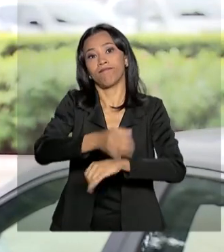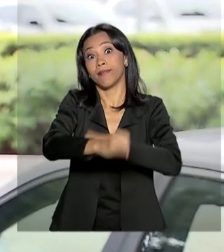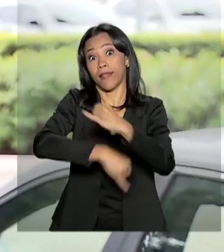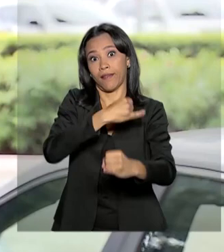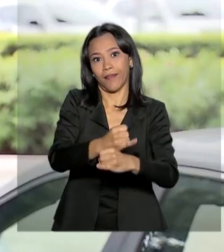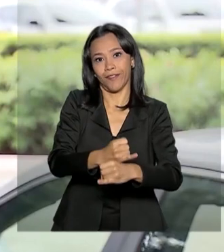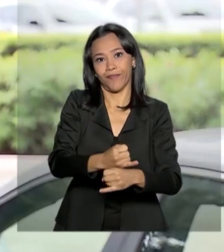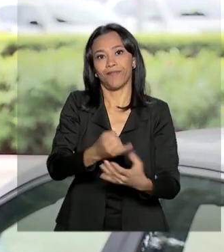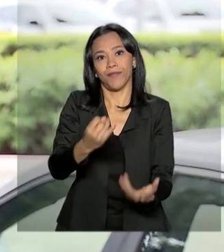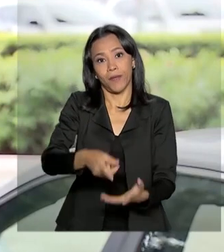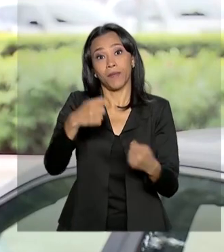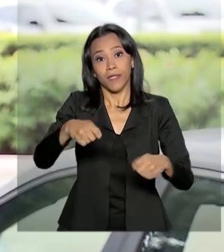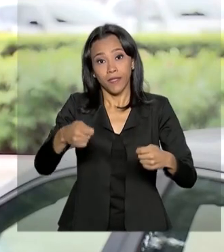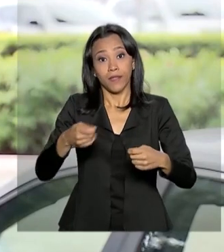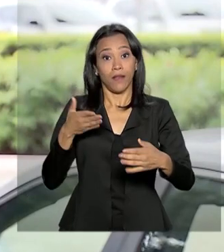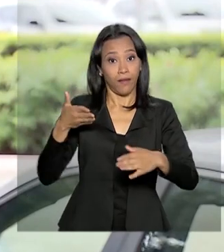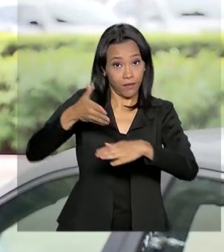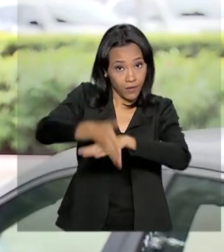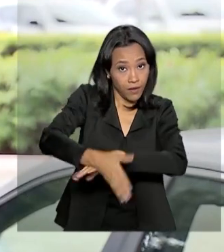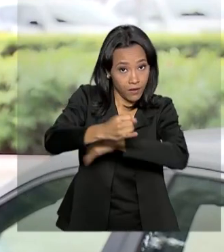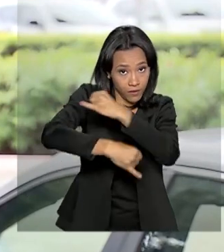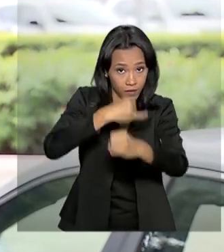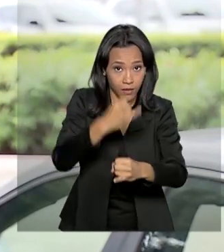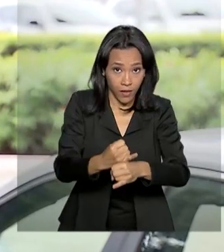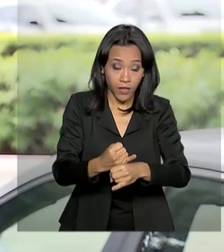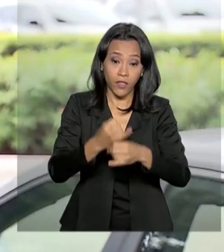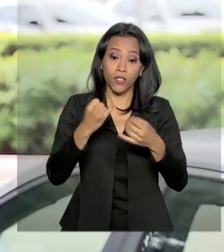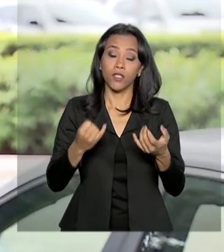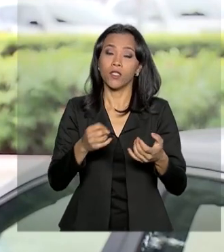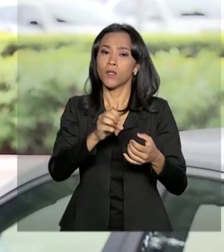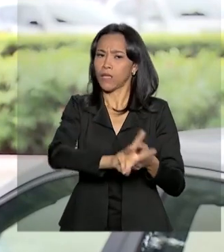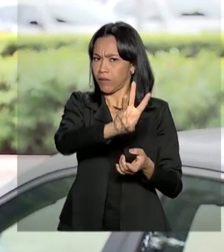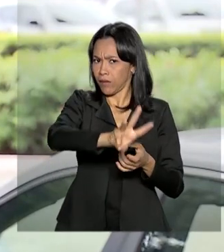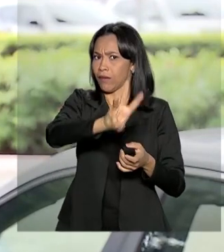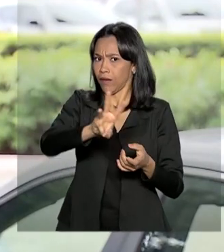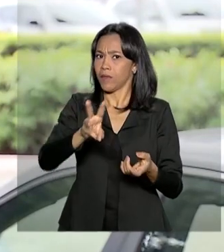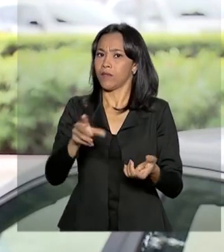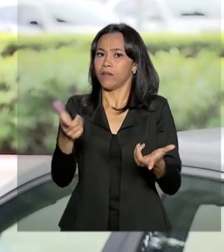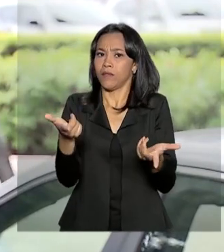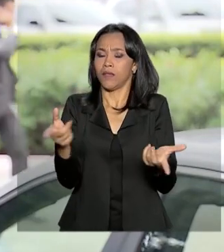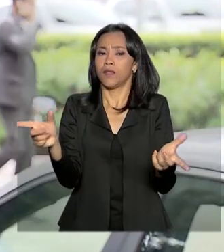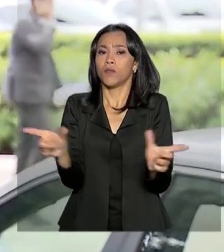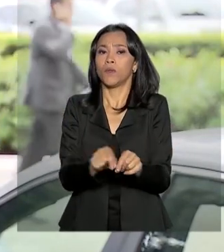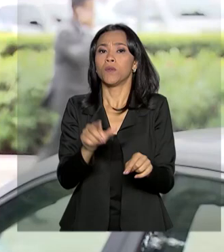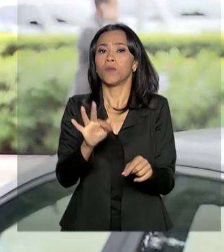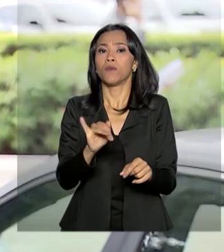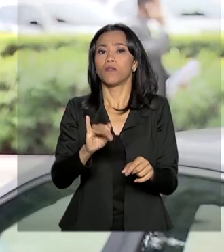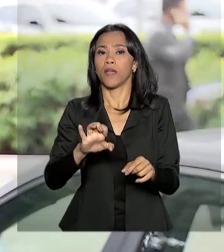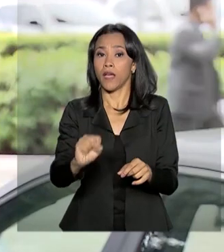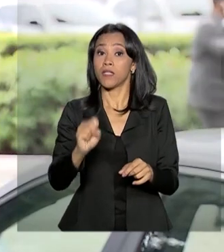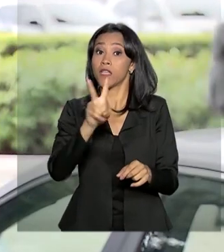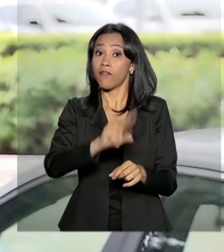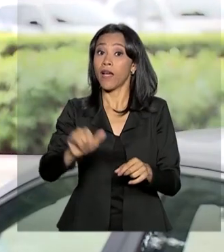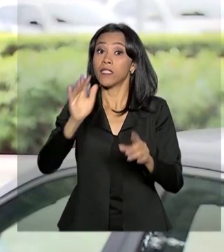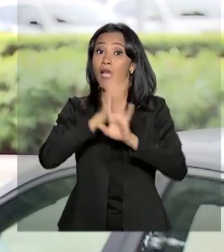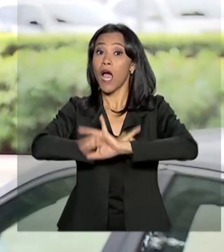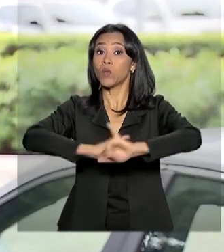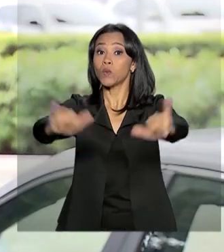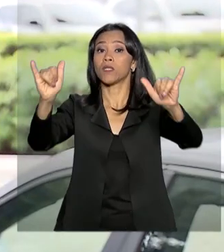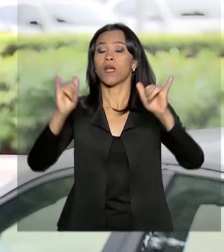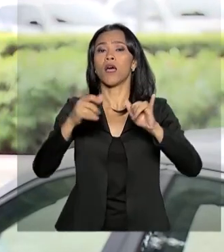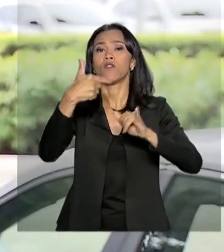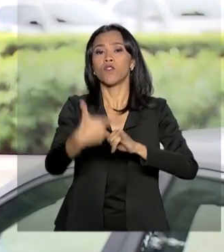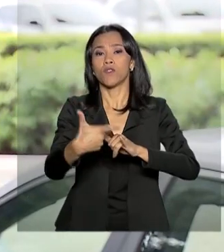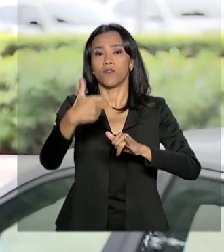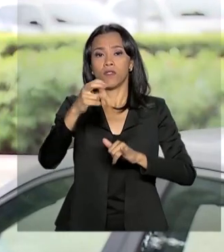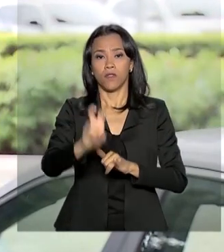acessar o site do FIES na internet e os resultados da chamada única serão divulgados em 25 de